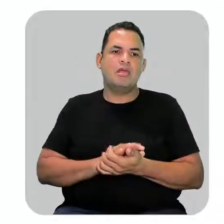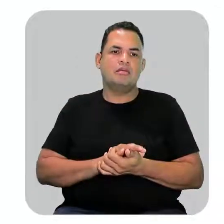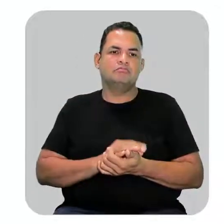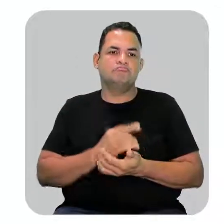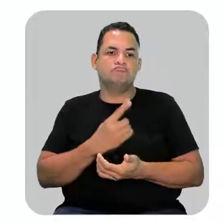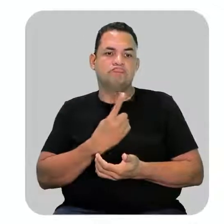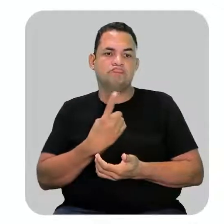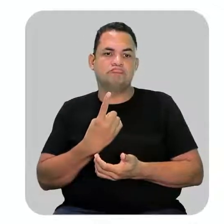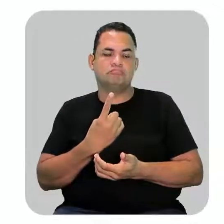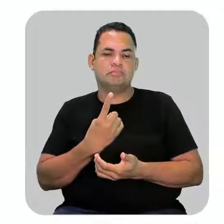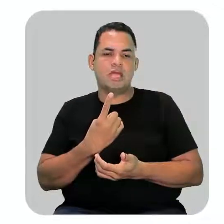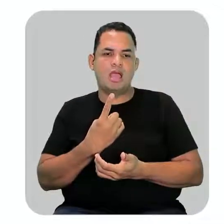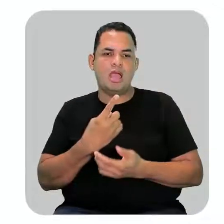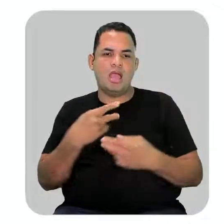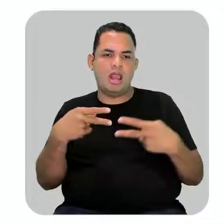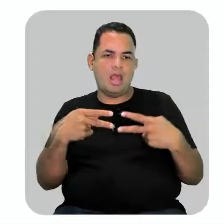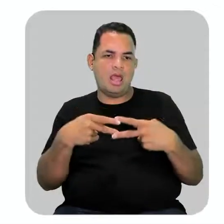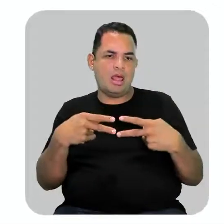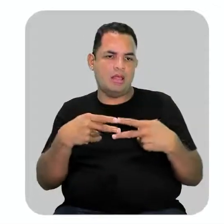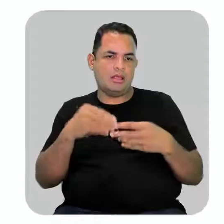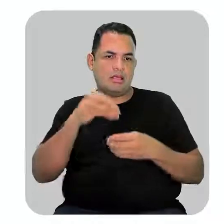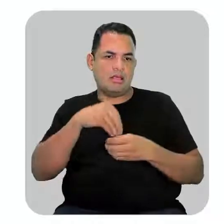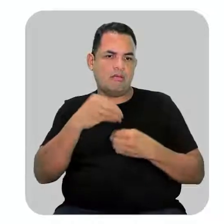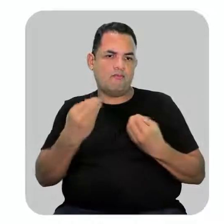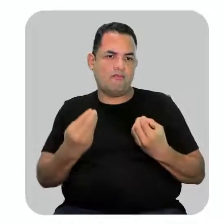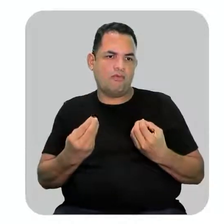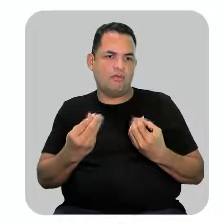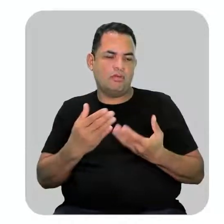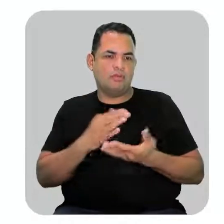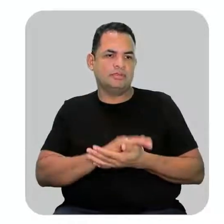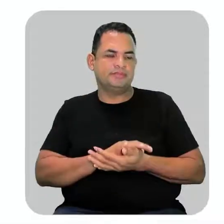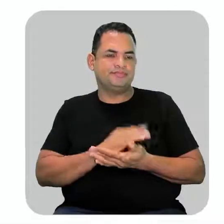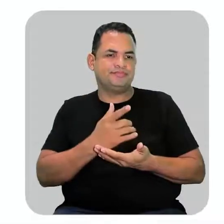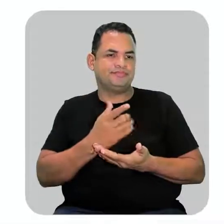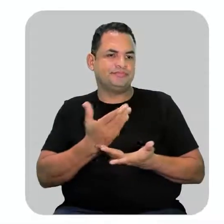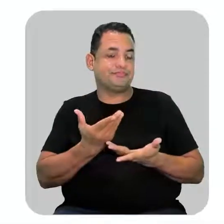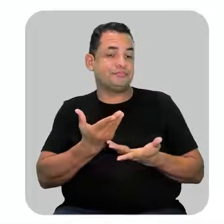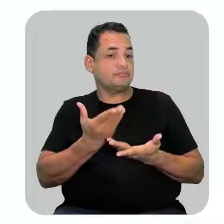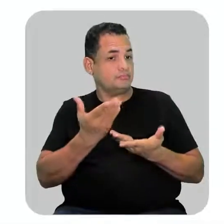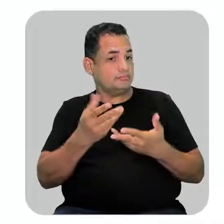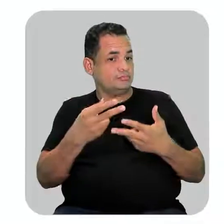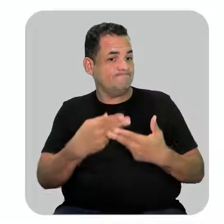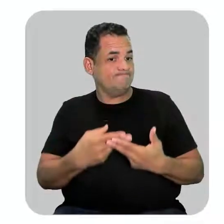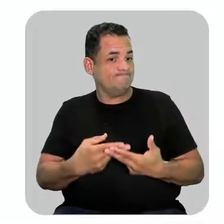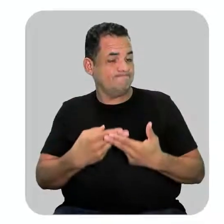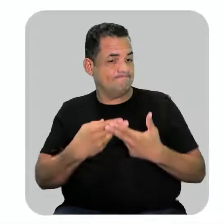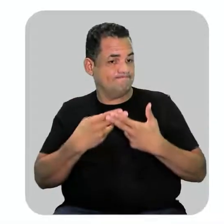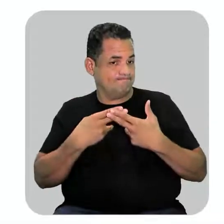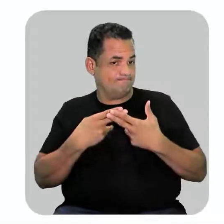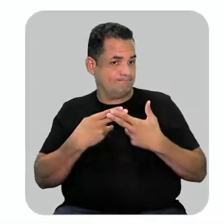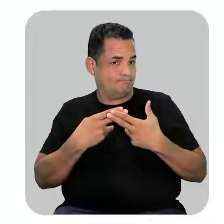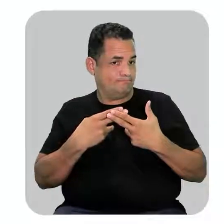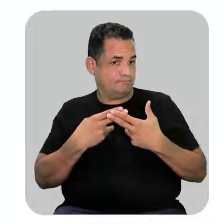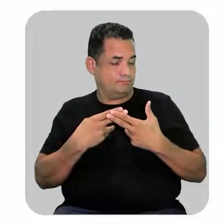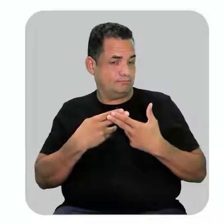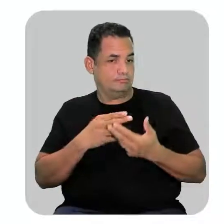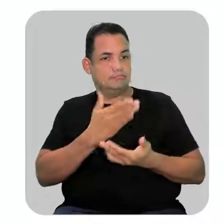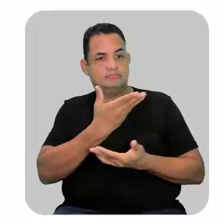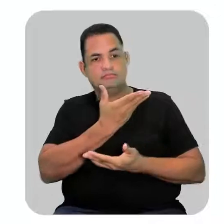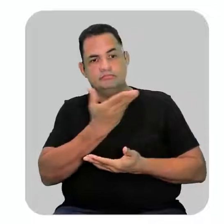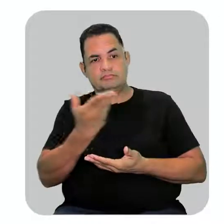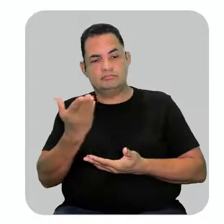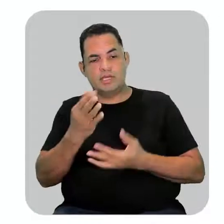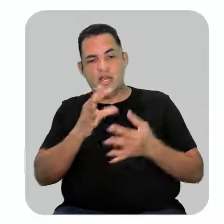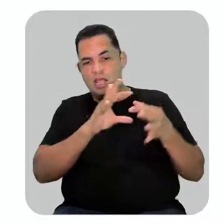ficaria fora da nossa cadeia principal que é essa ligação aqui por isso que a cadeia principal vai ser essa